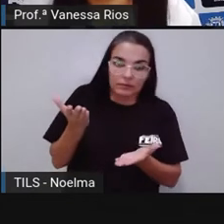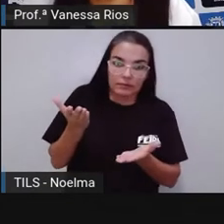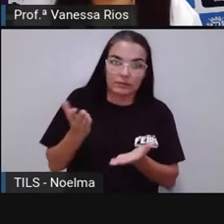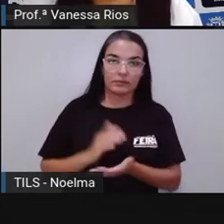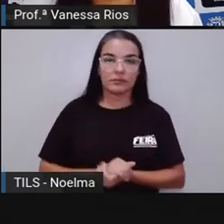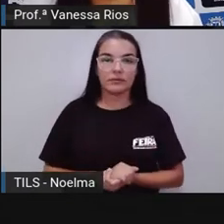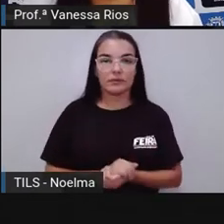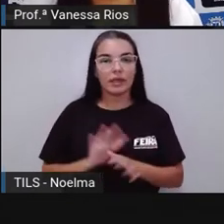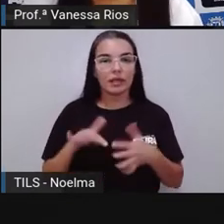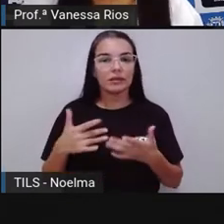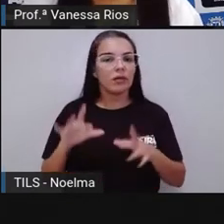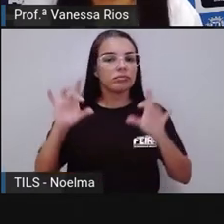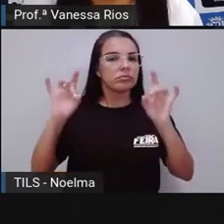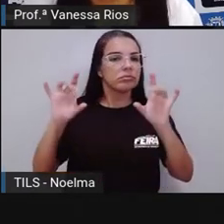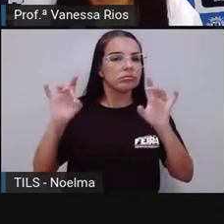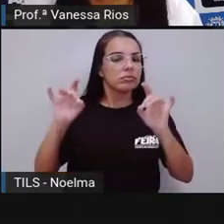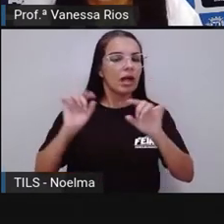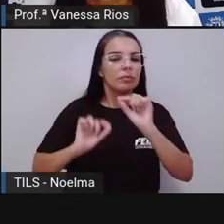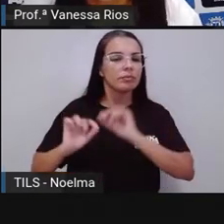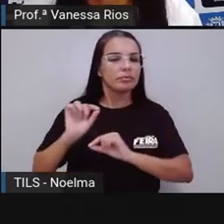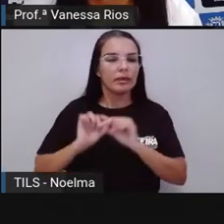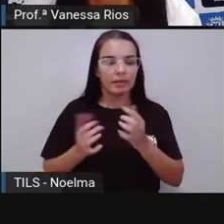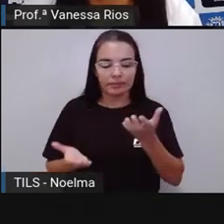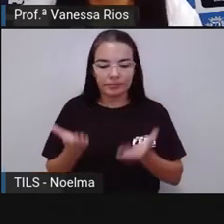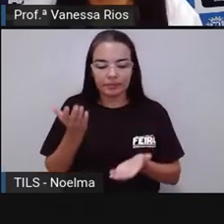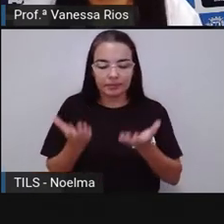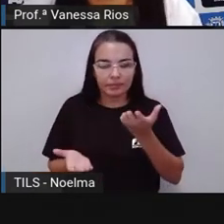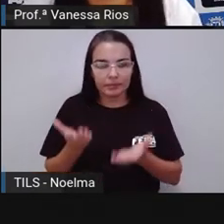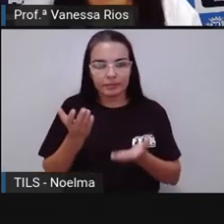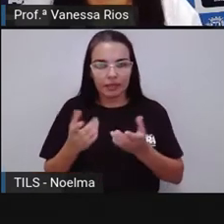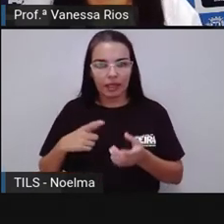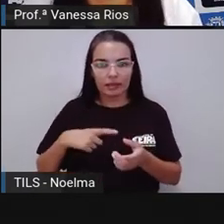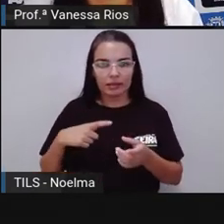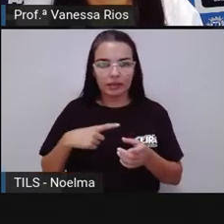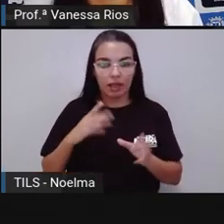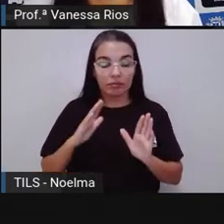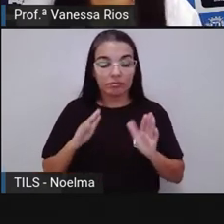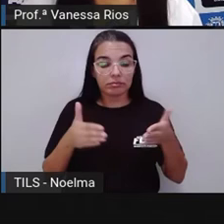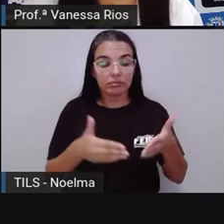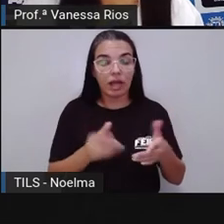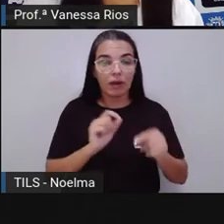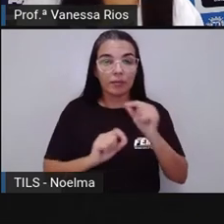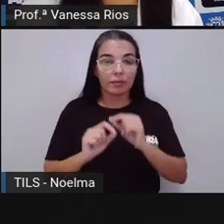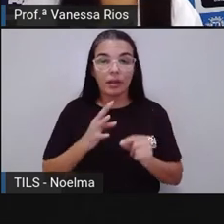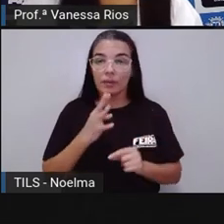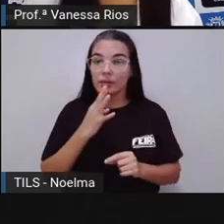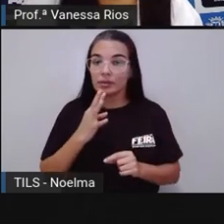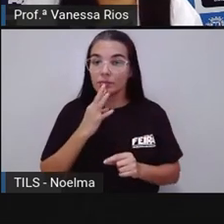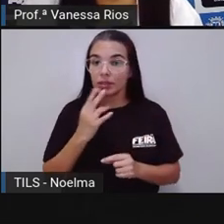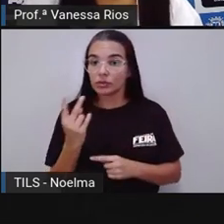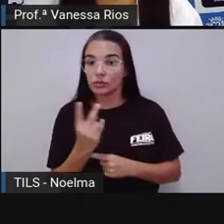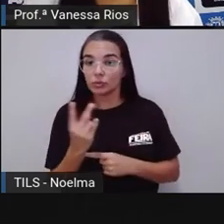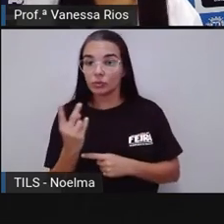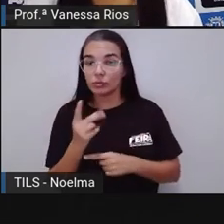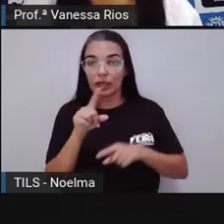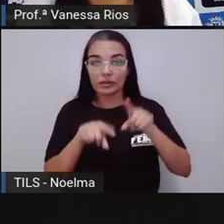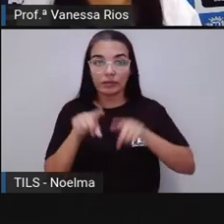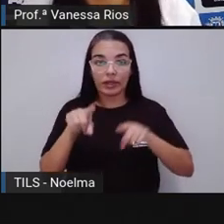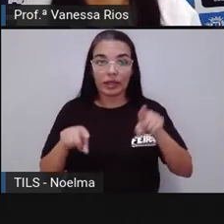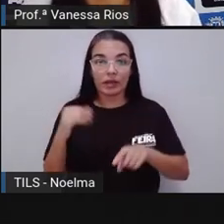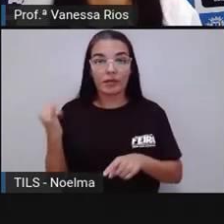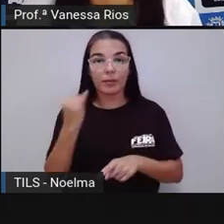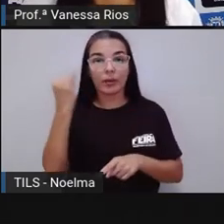Então, no caso específico da densidade, sua determinação depende do conhecimento de duas variáveis muito